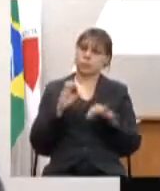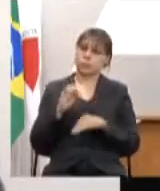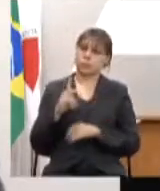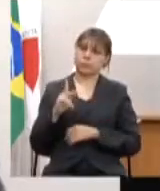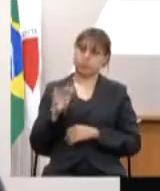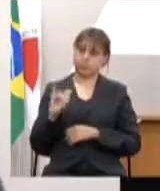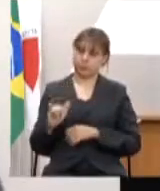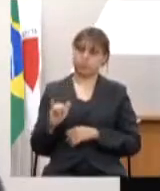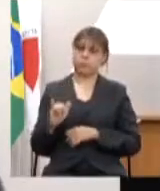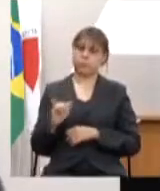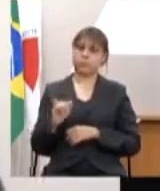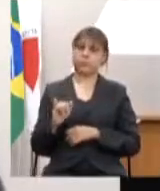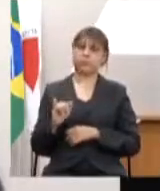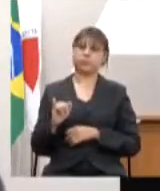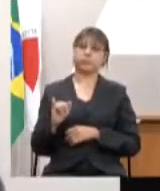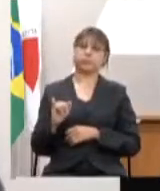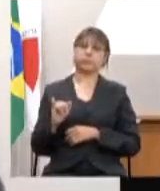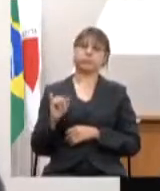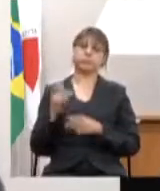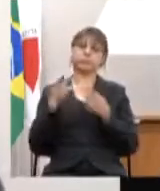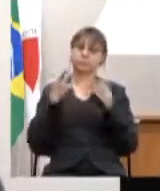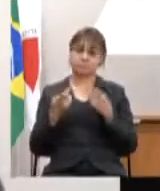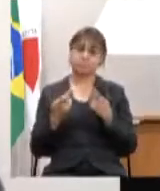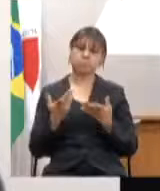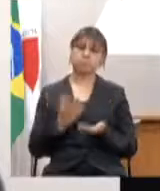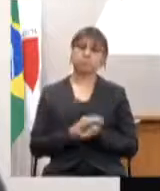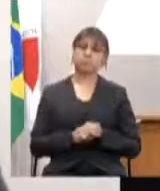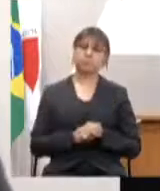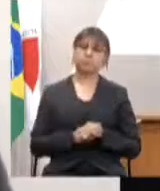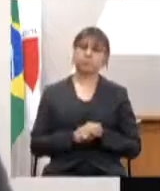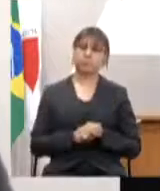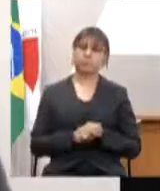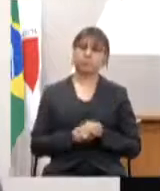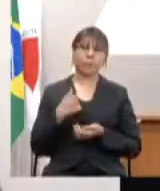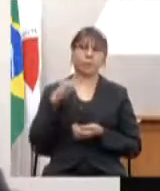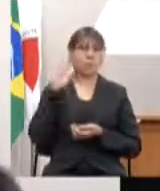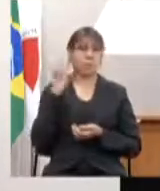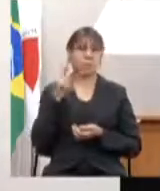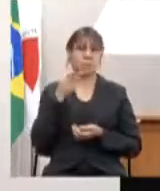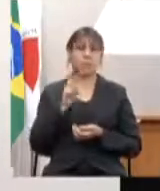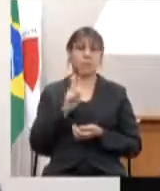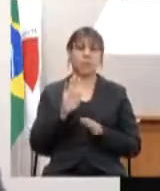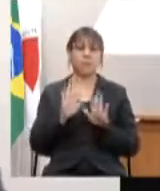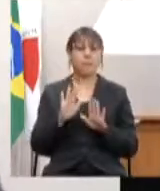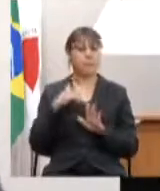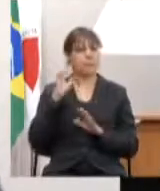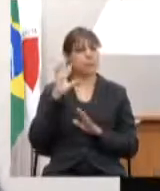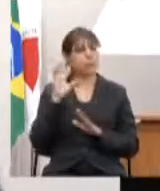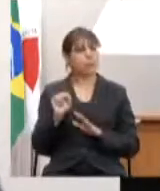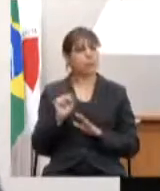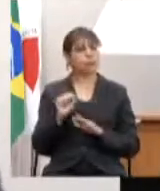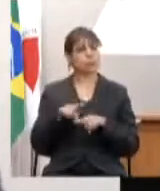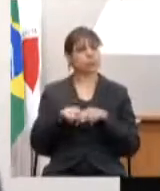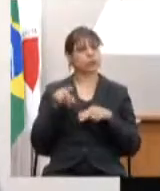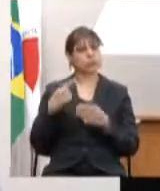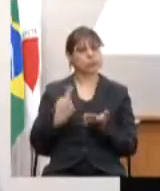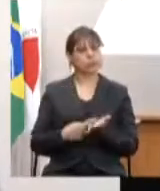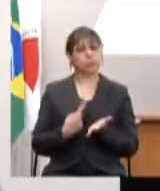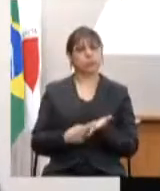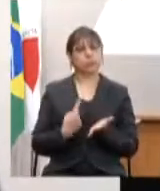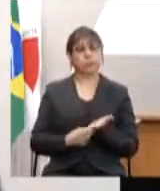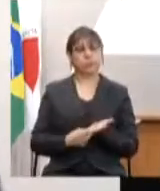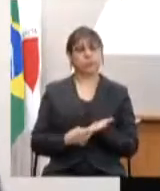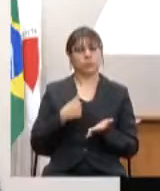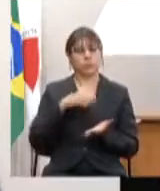Câmara dos Deputados relator não via declaração dele mas imagino pelo compromisso que ele tem